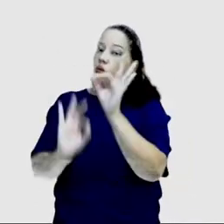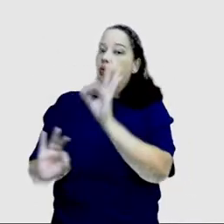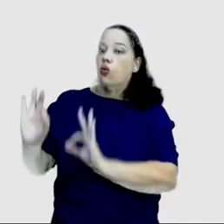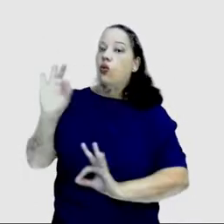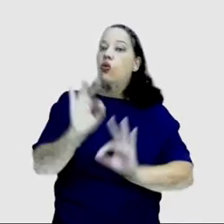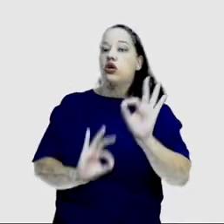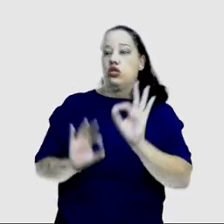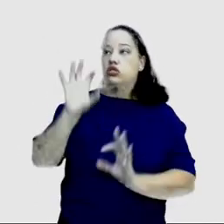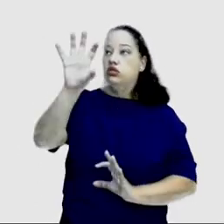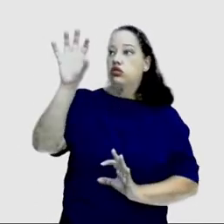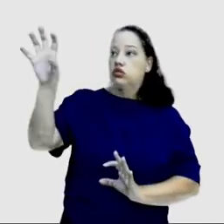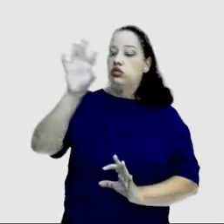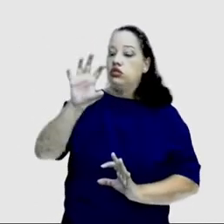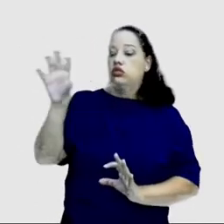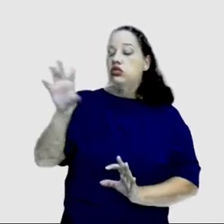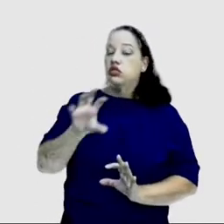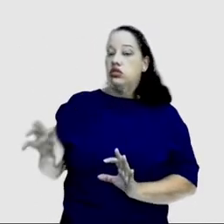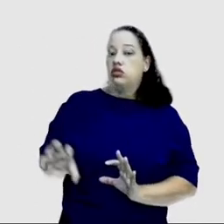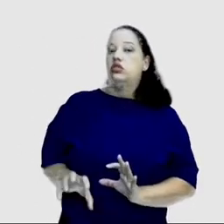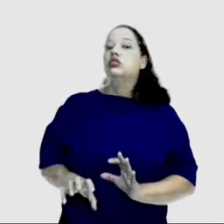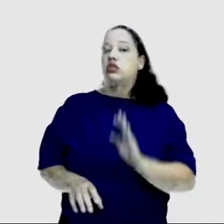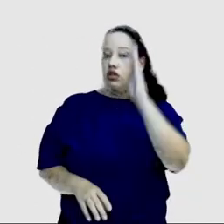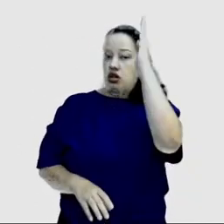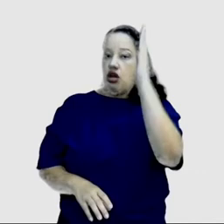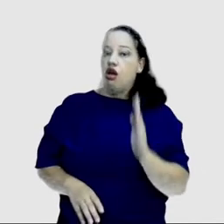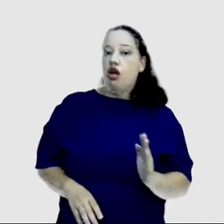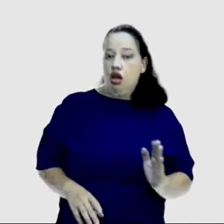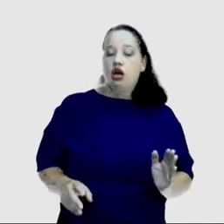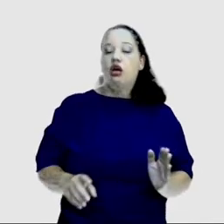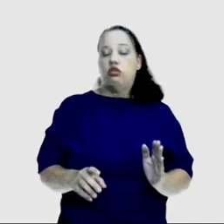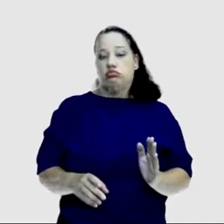de exploração, nessa divisão geopolítica.